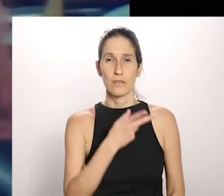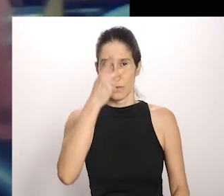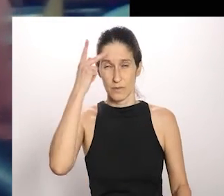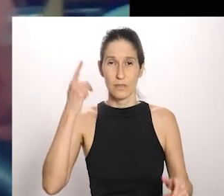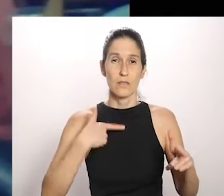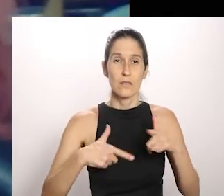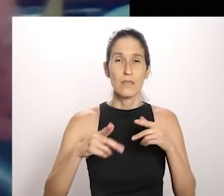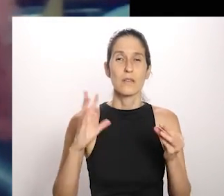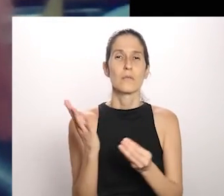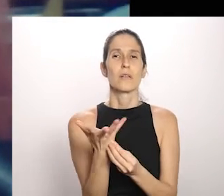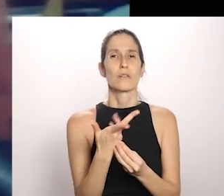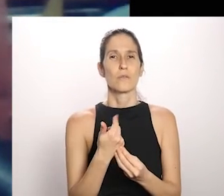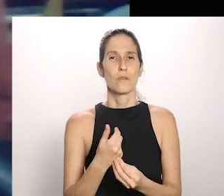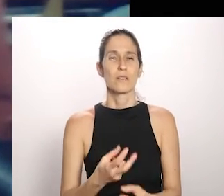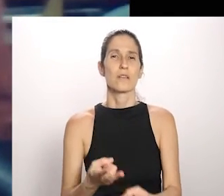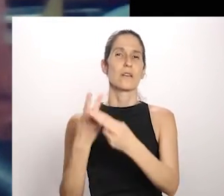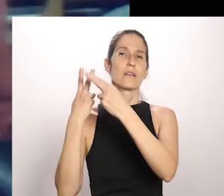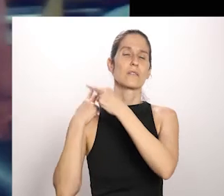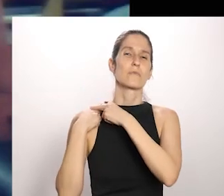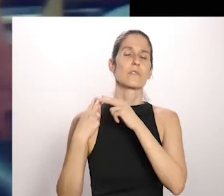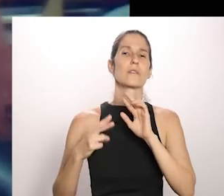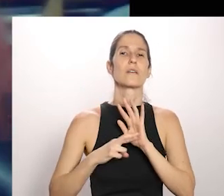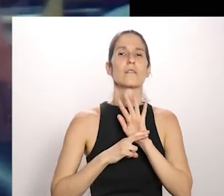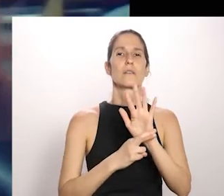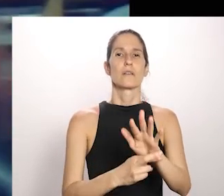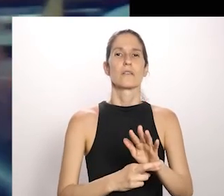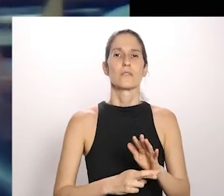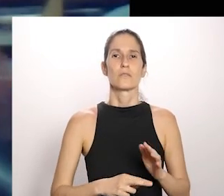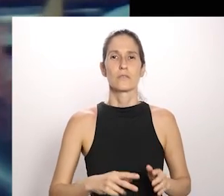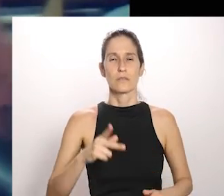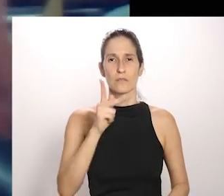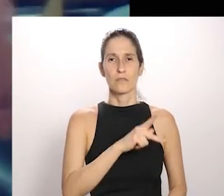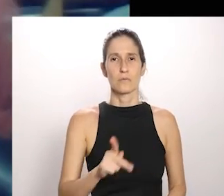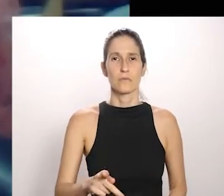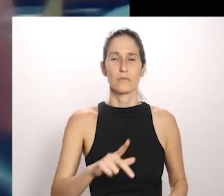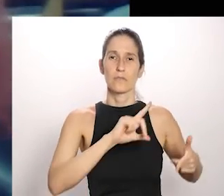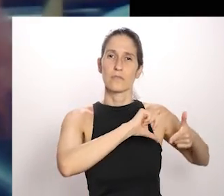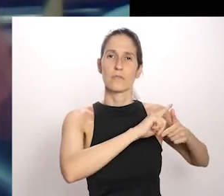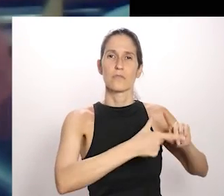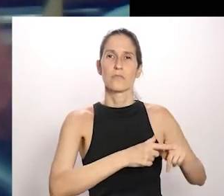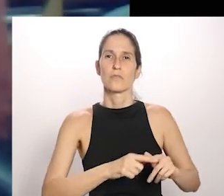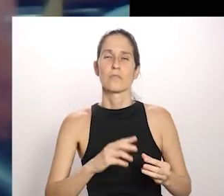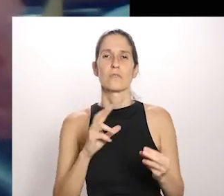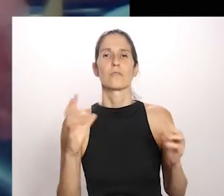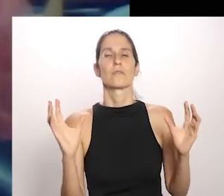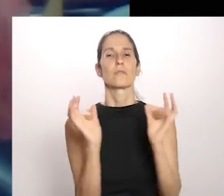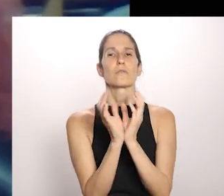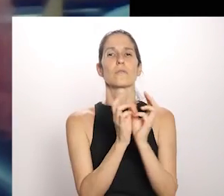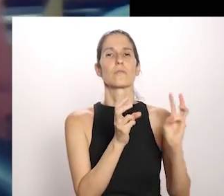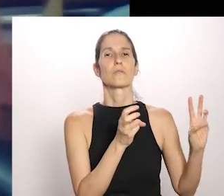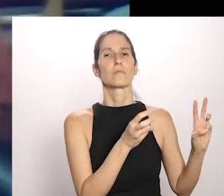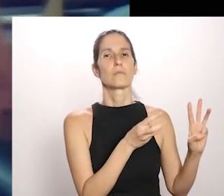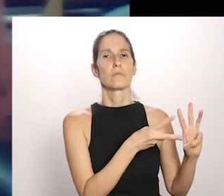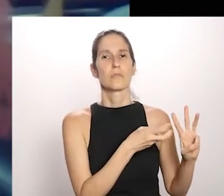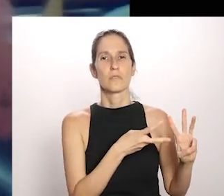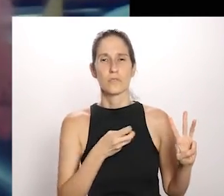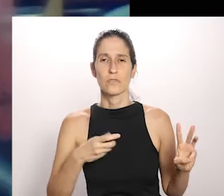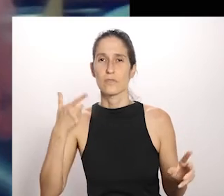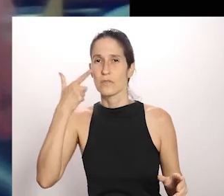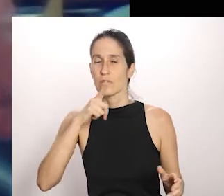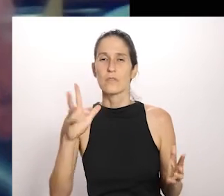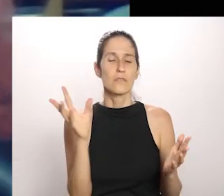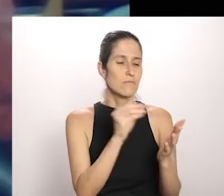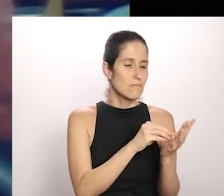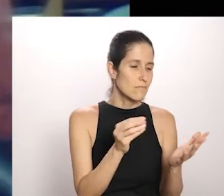nós, como artistas, temos a responsabilidade também de ajudar os mestres da cultura popular, os grupos indígenas, para que eles